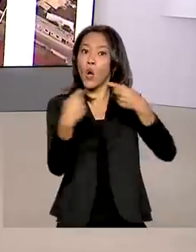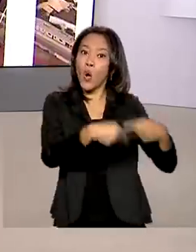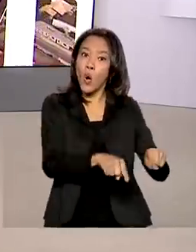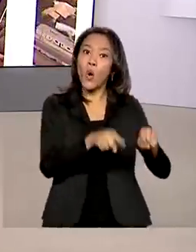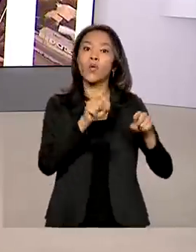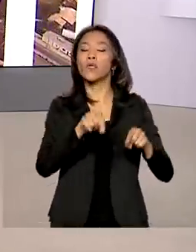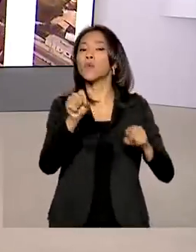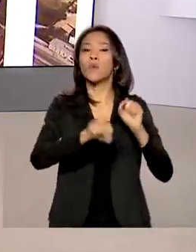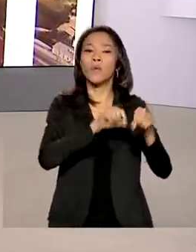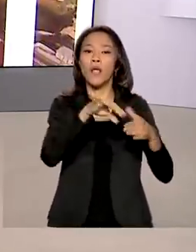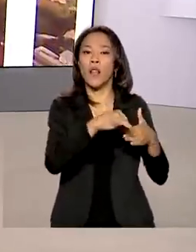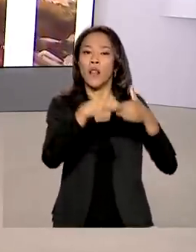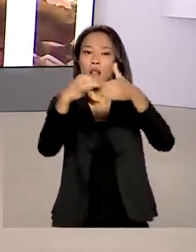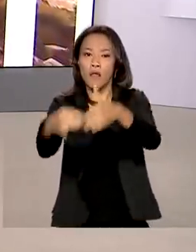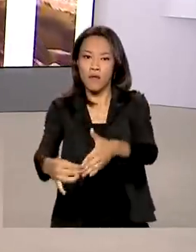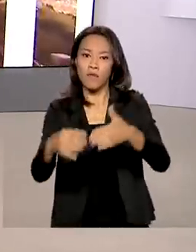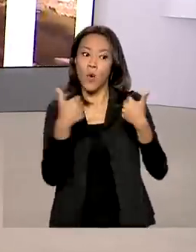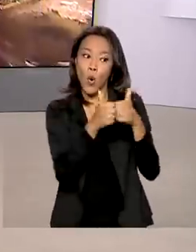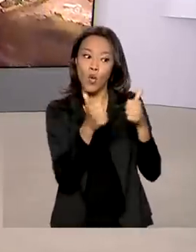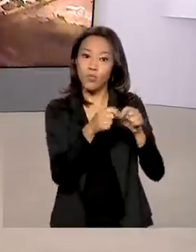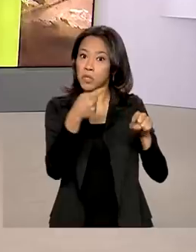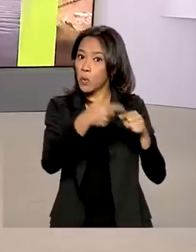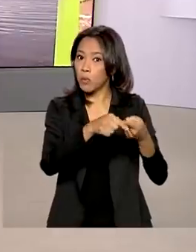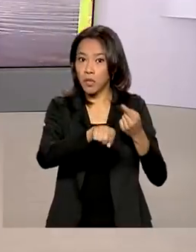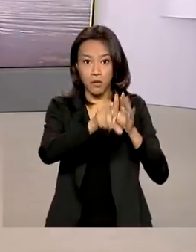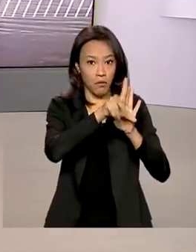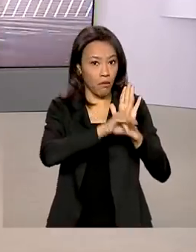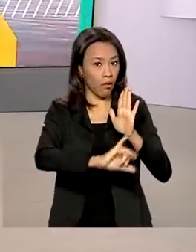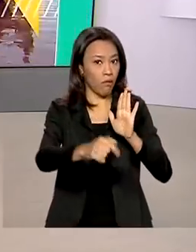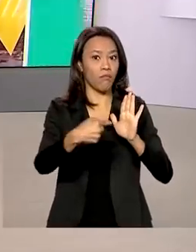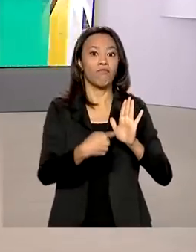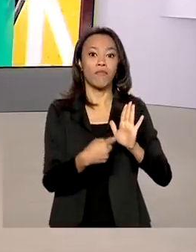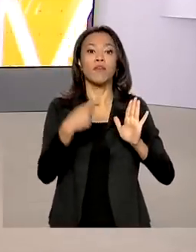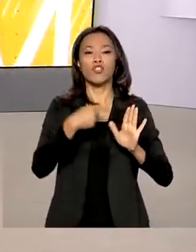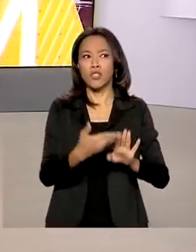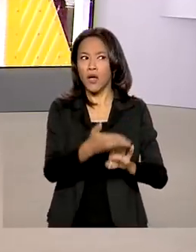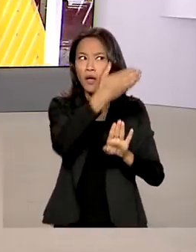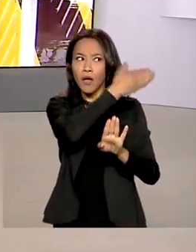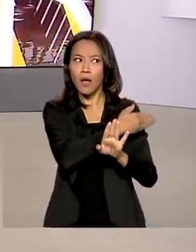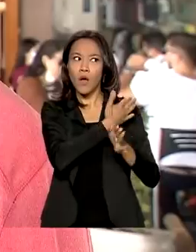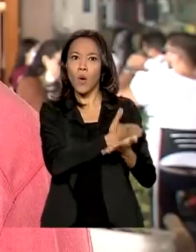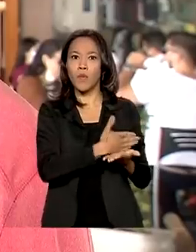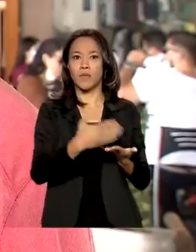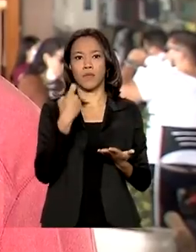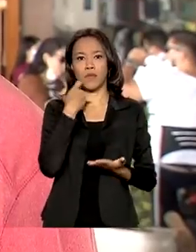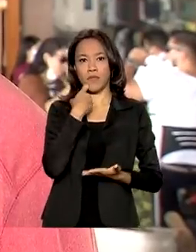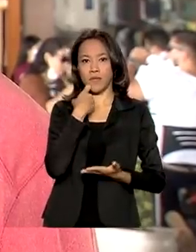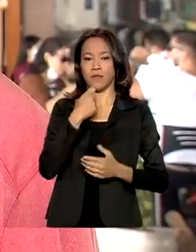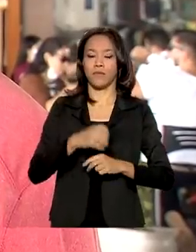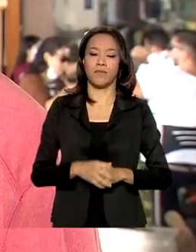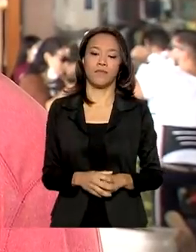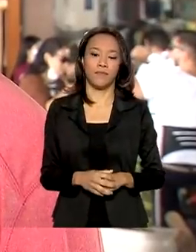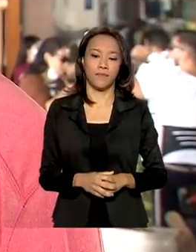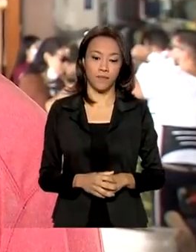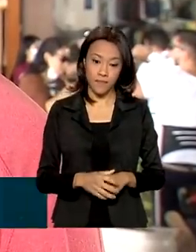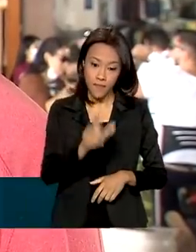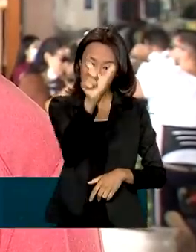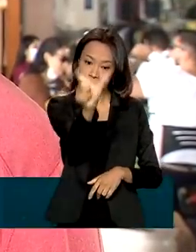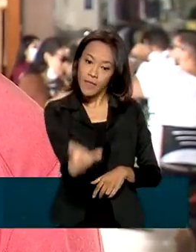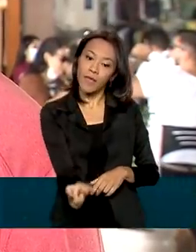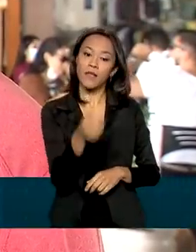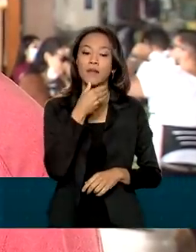clandestino de passageiros. É a Operação Centauro, que começou na última sexta-feira. O